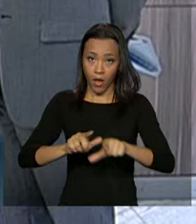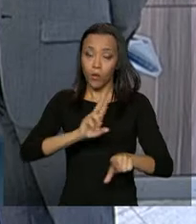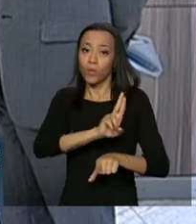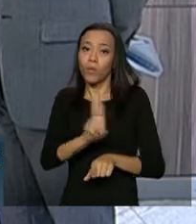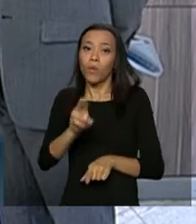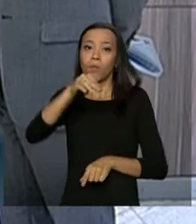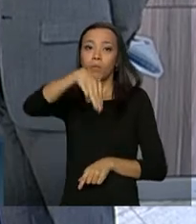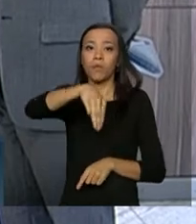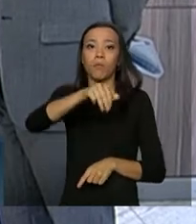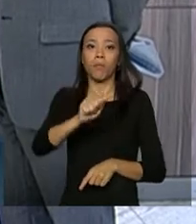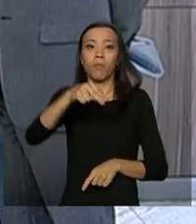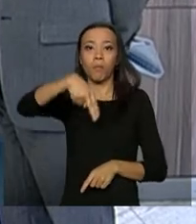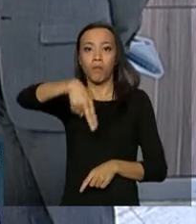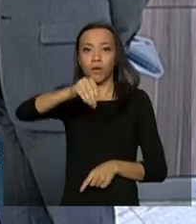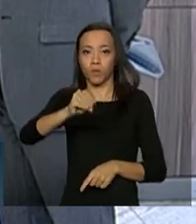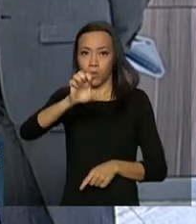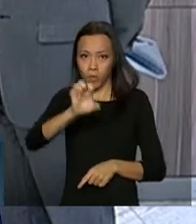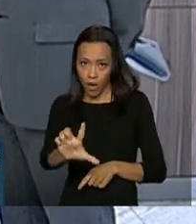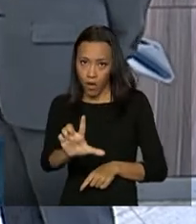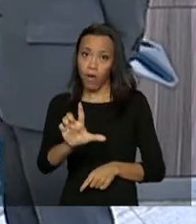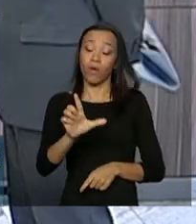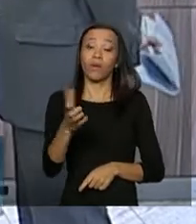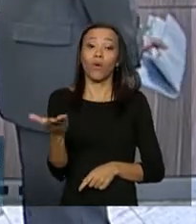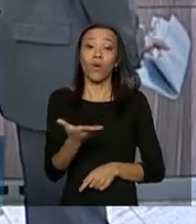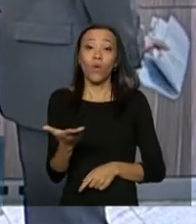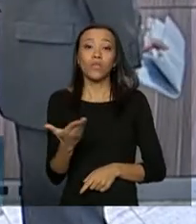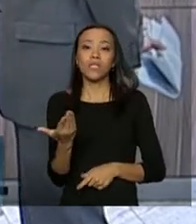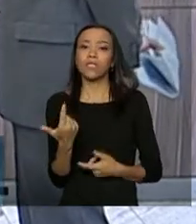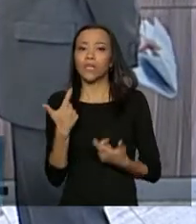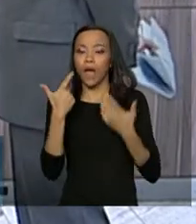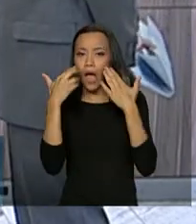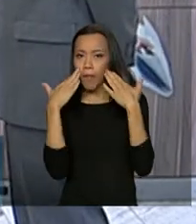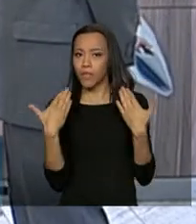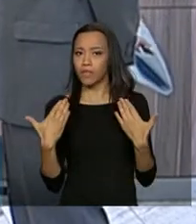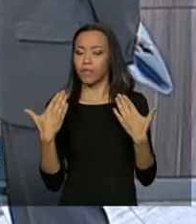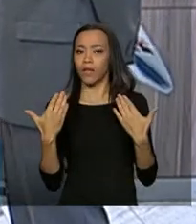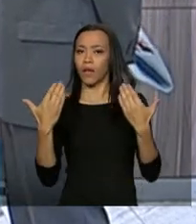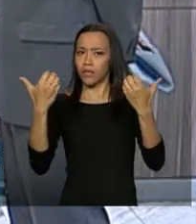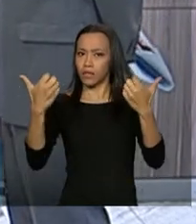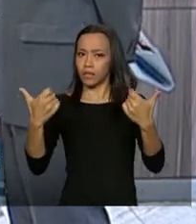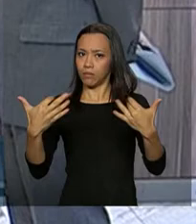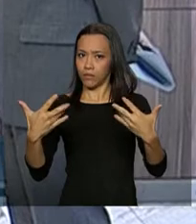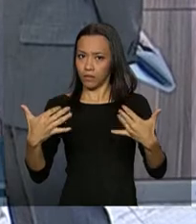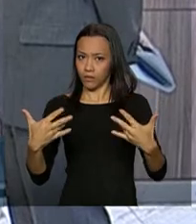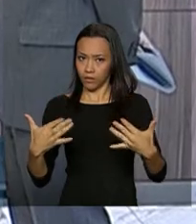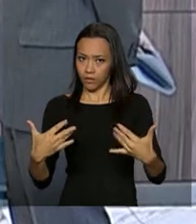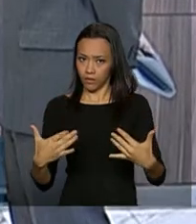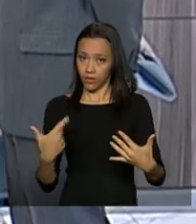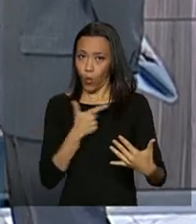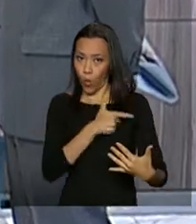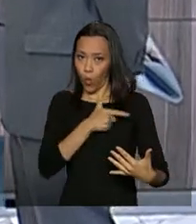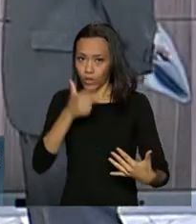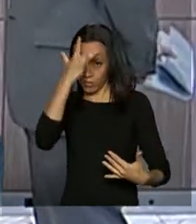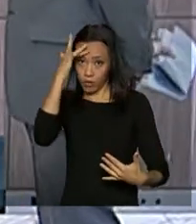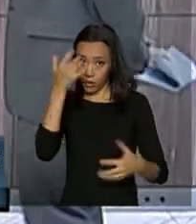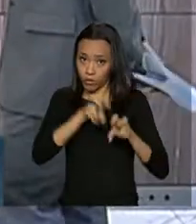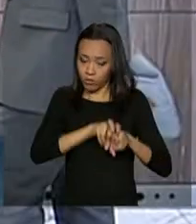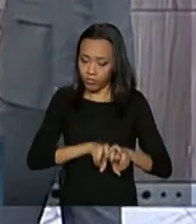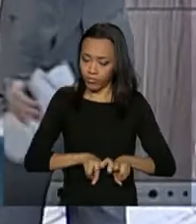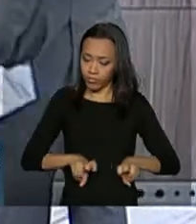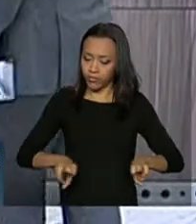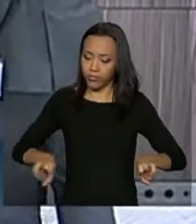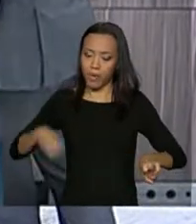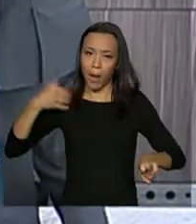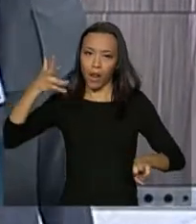da apresentação desses dados sobre o trabalho análogo ao de escravo. Ele e outros integrantes da mesa